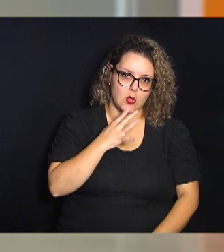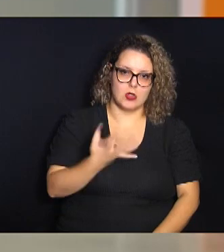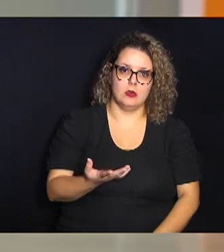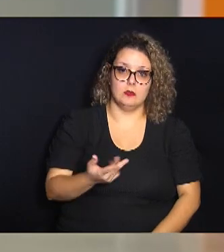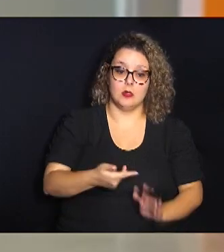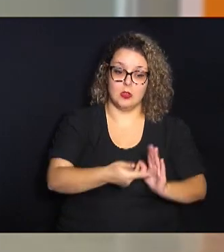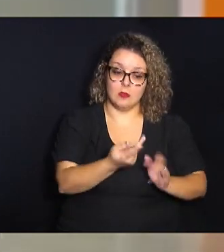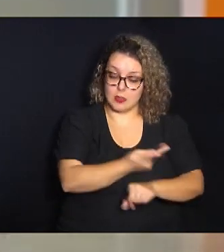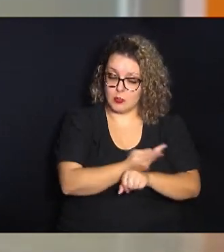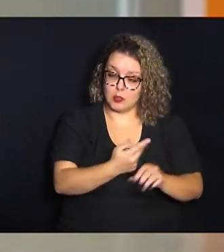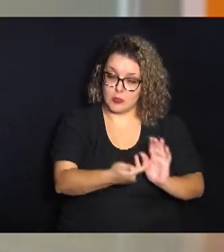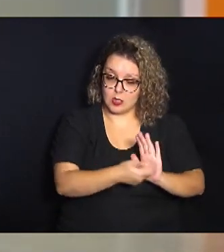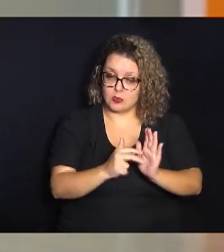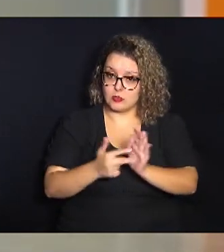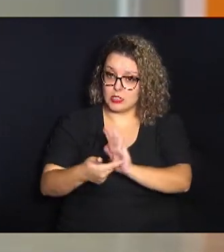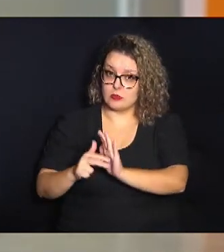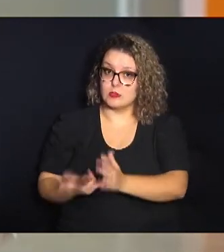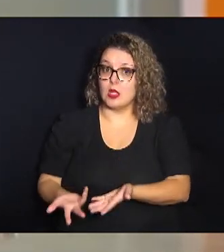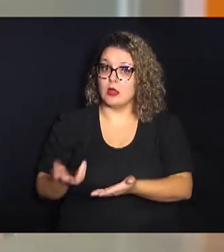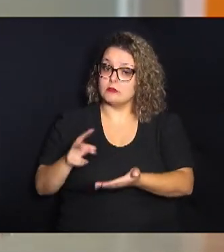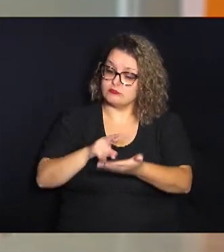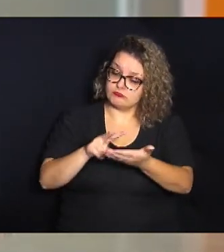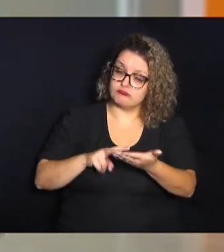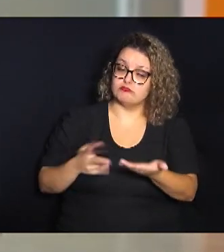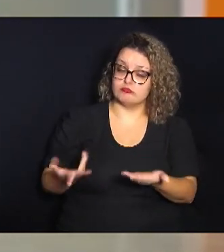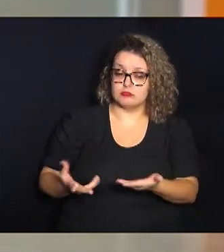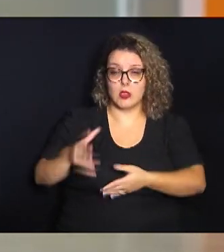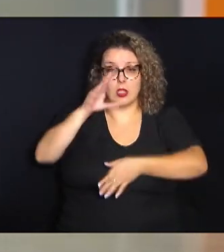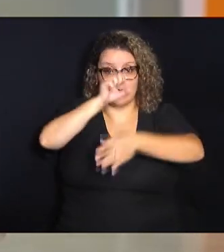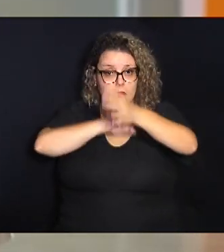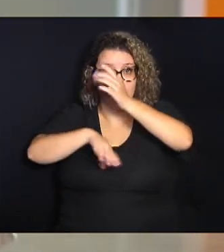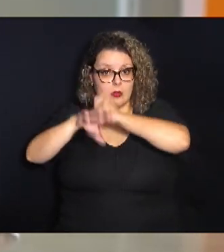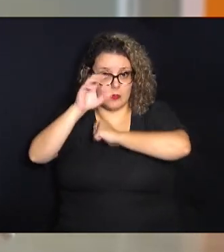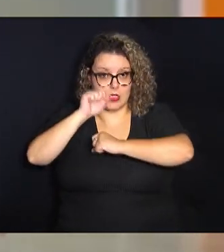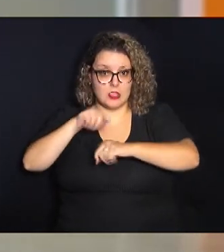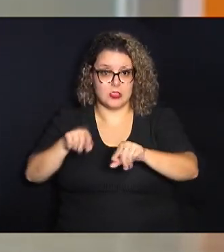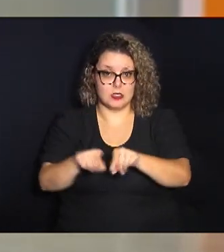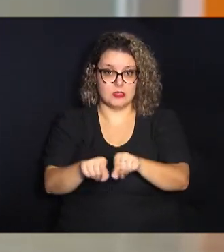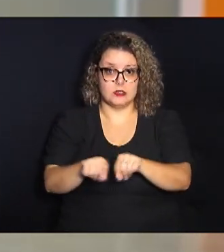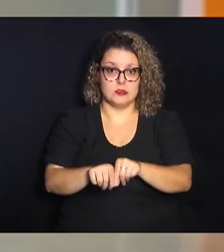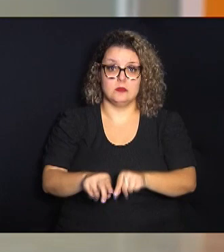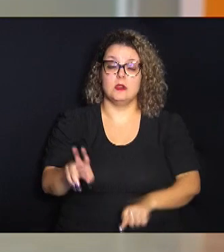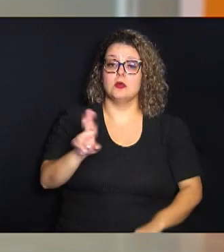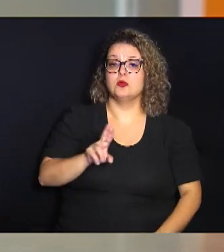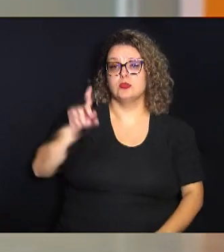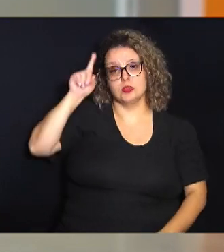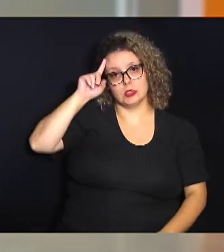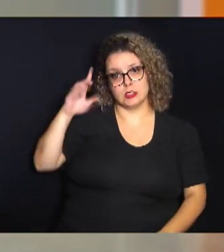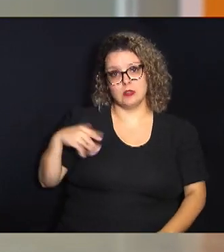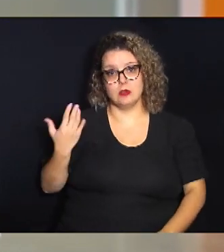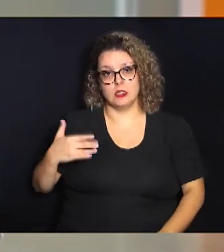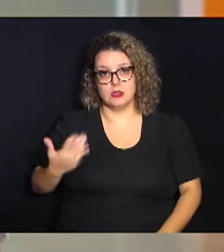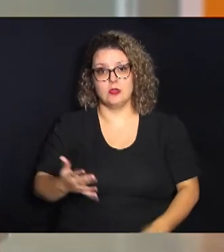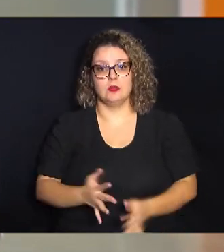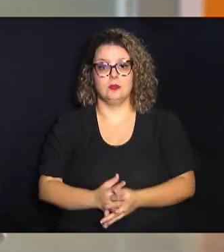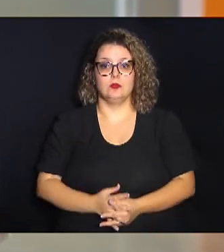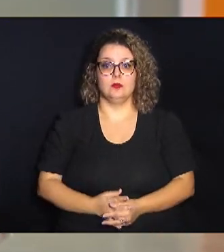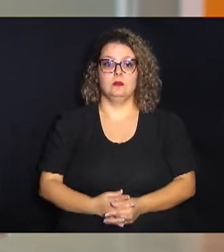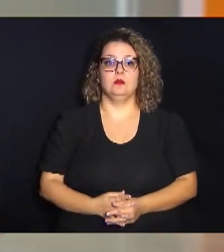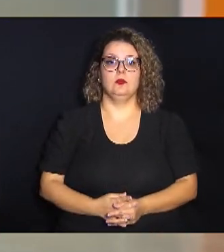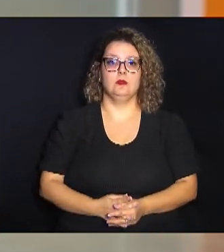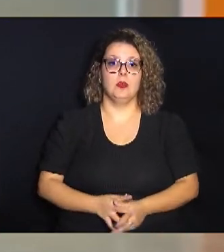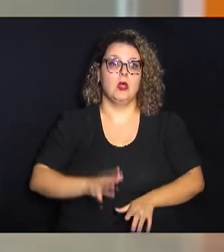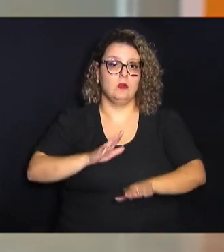palavras e automaticamente com a leitura você vai aprendendo e você também vai aplicando isso no seu dia a dia você vai